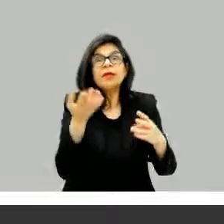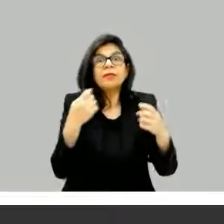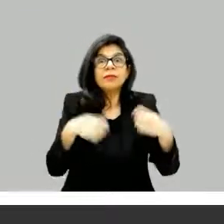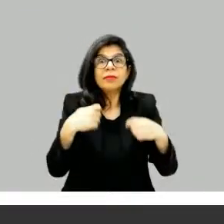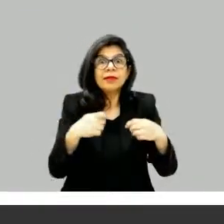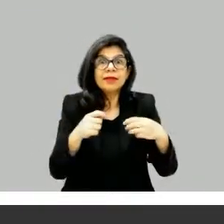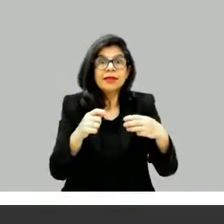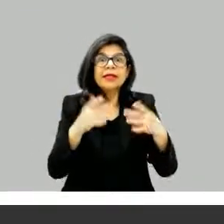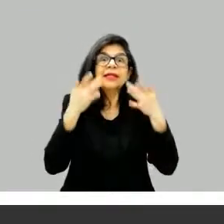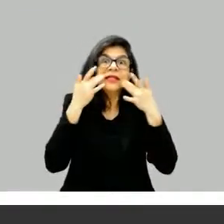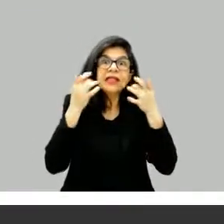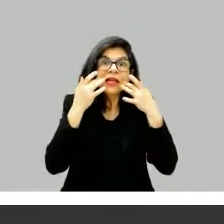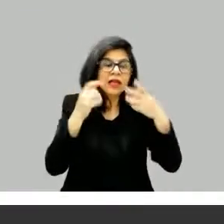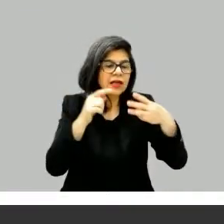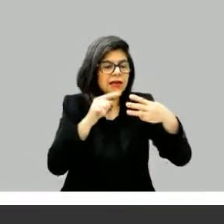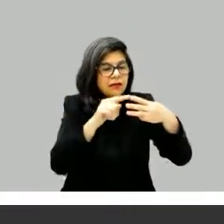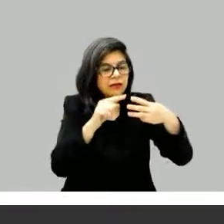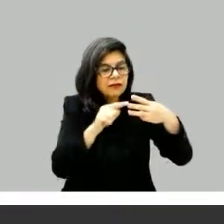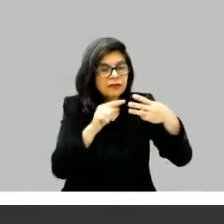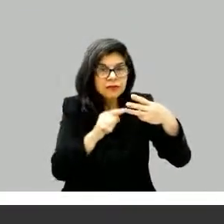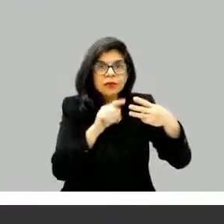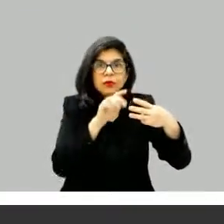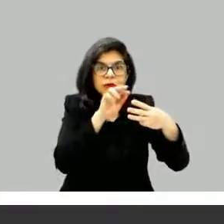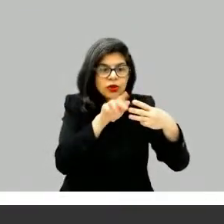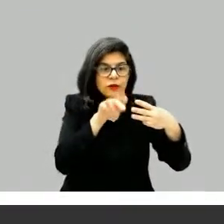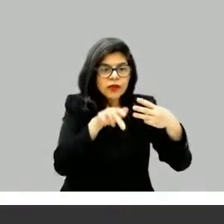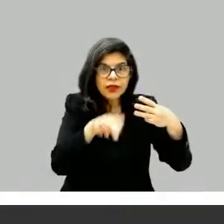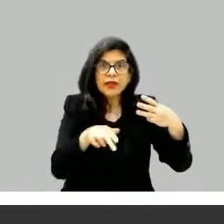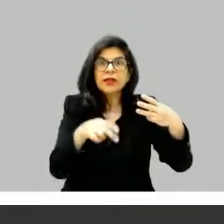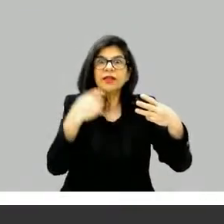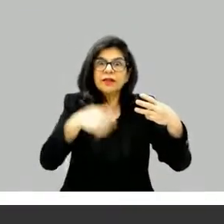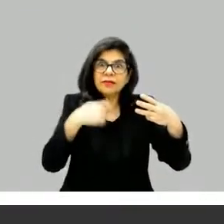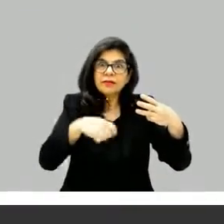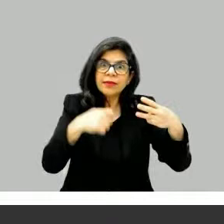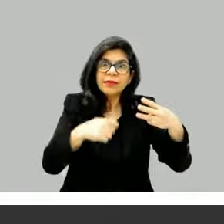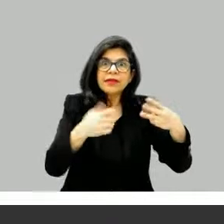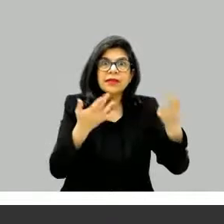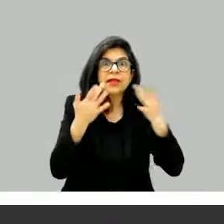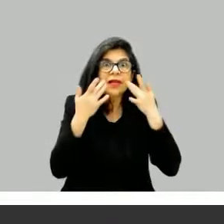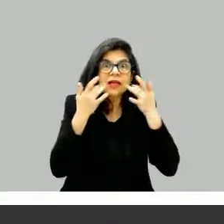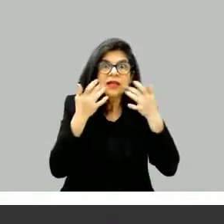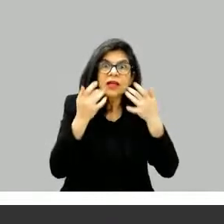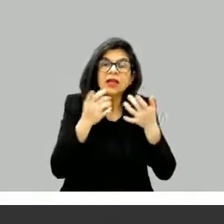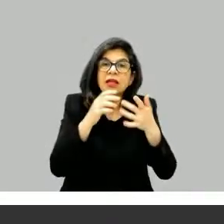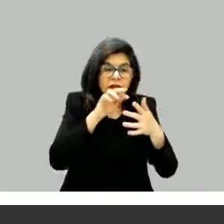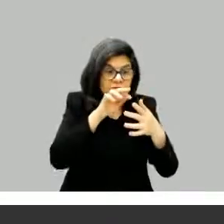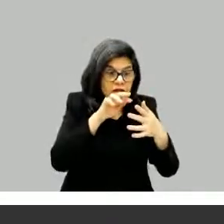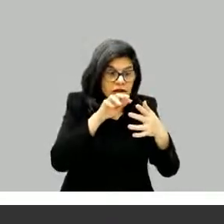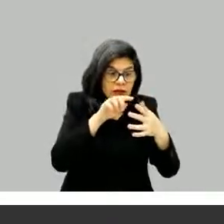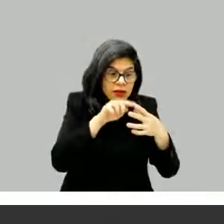maneira ter um gancho. Se você escreve assim, qualquer ponto dá corte, qualquer ponto você pode,